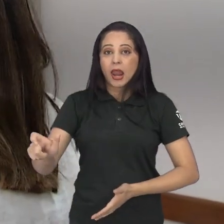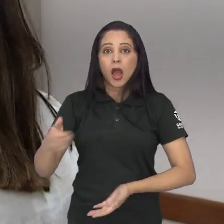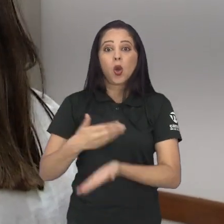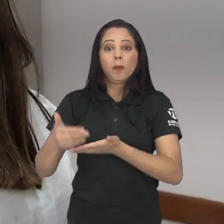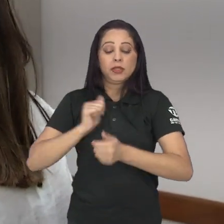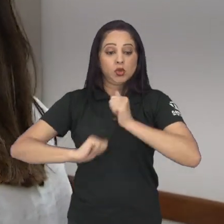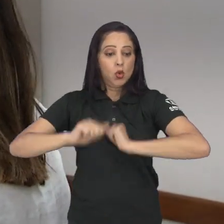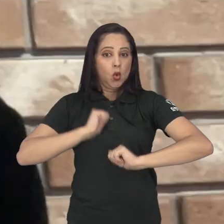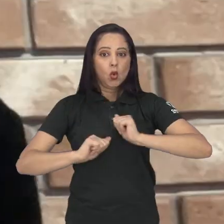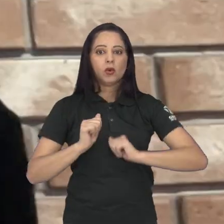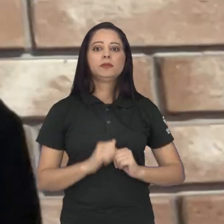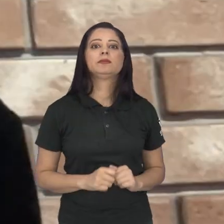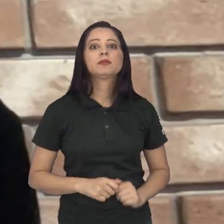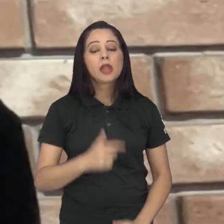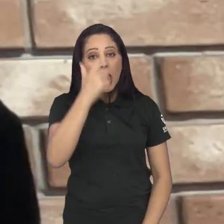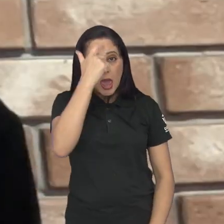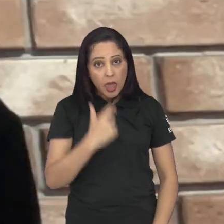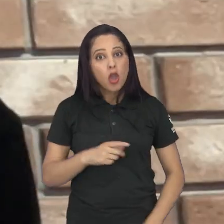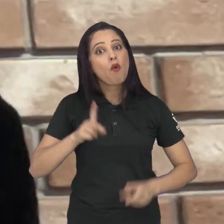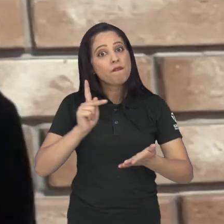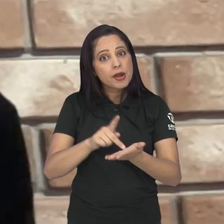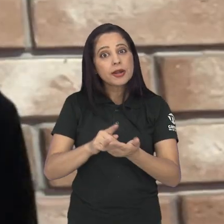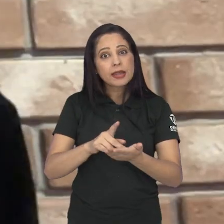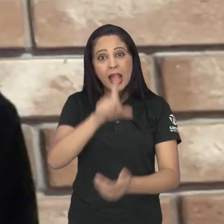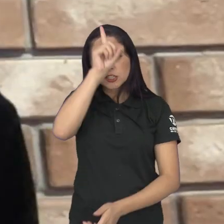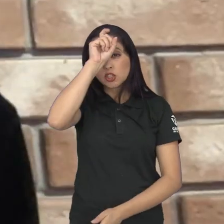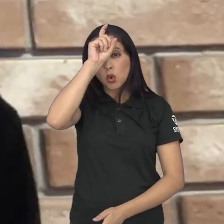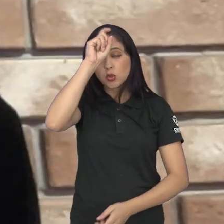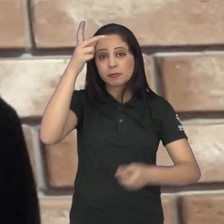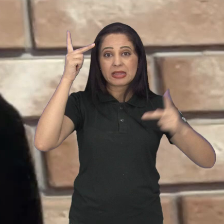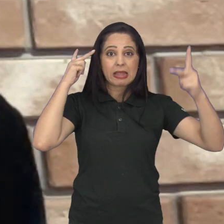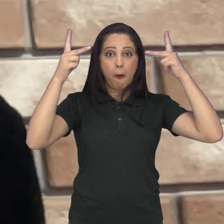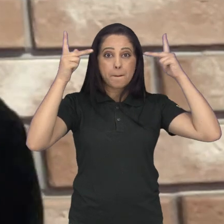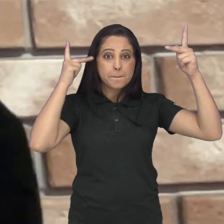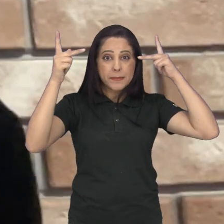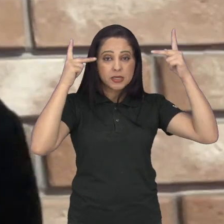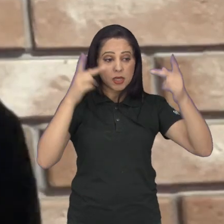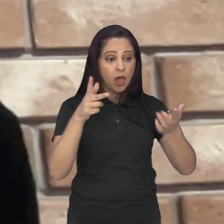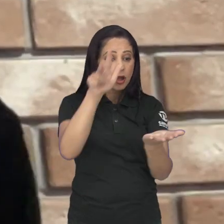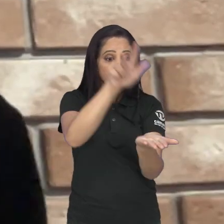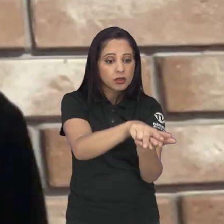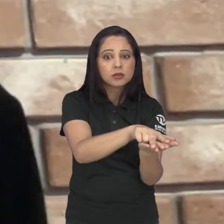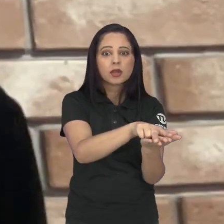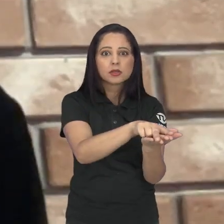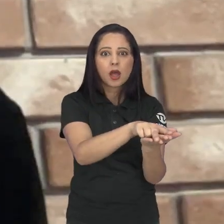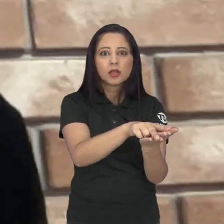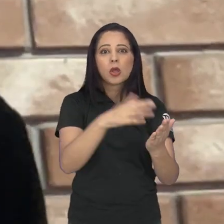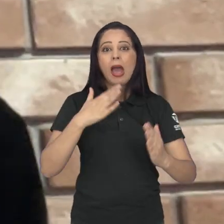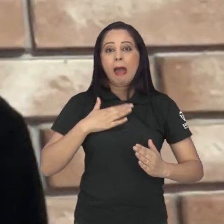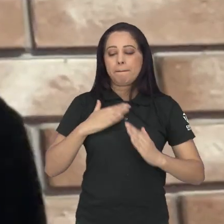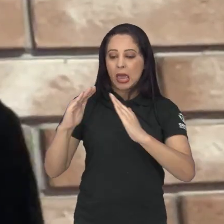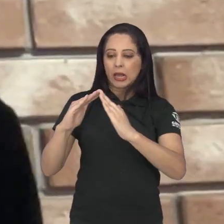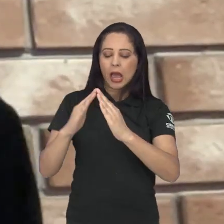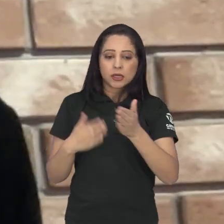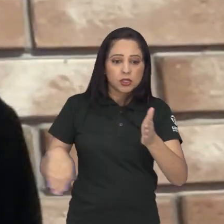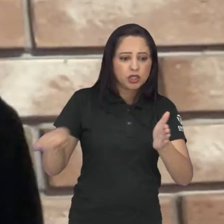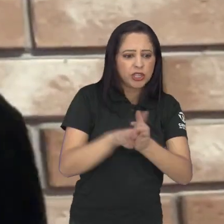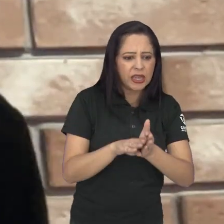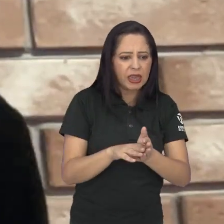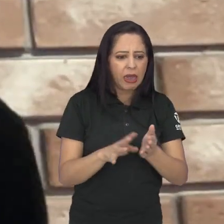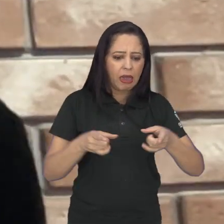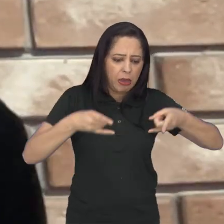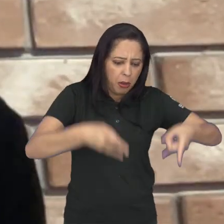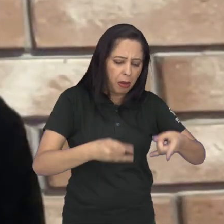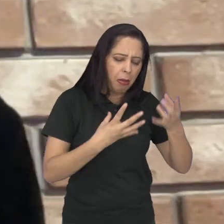crise de ansiedade. Literalmente, parar no hospital psiquiátrico. Eu cheguei um dia em casa chorando muito,